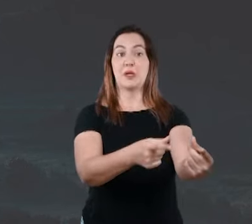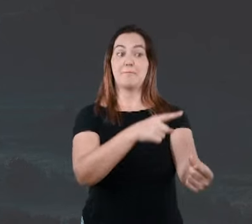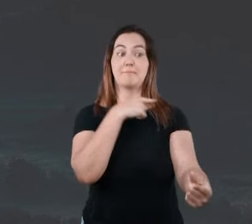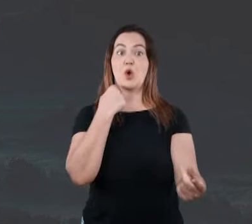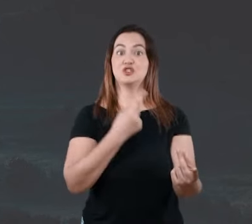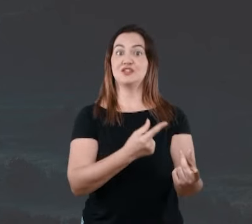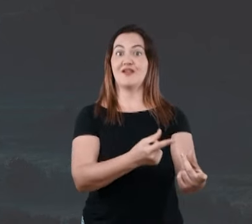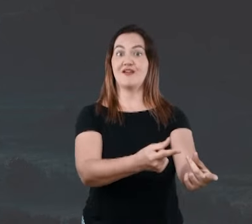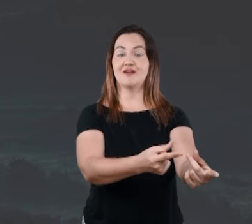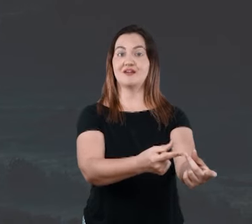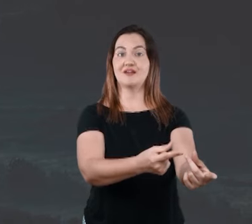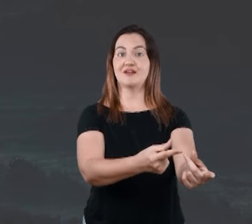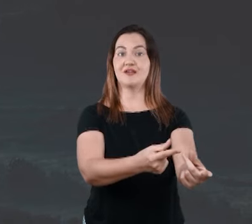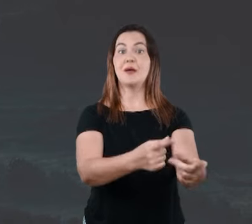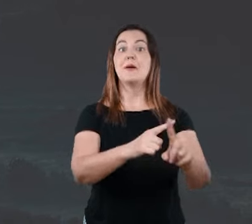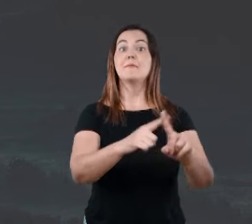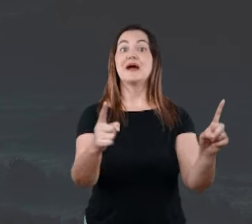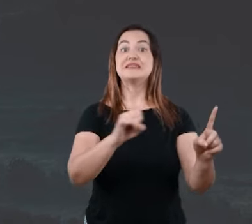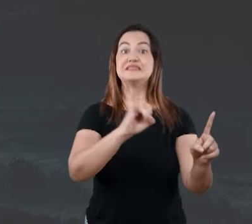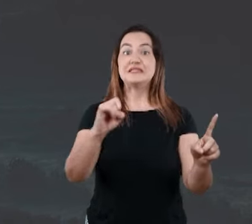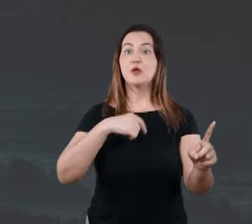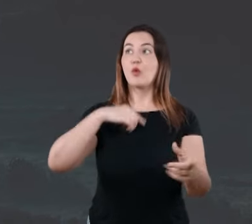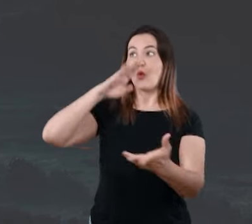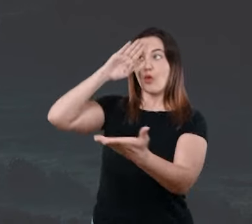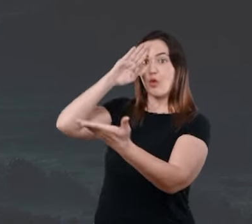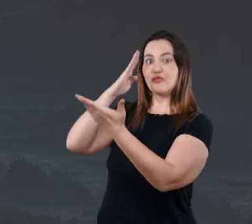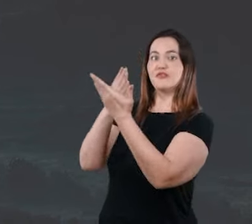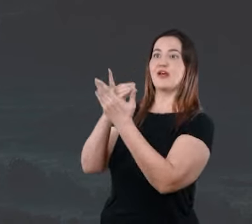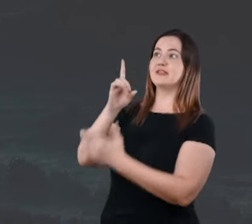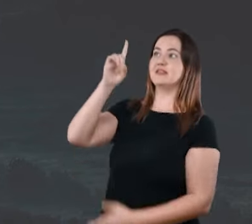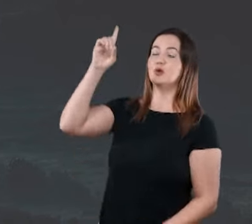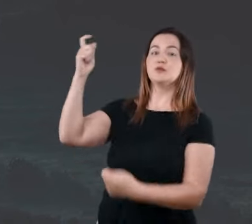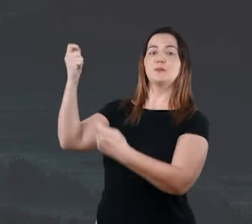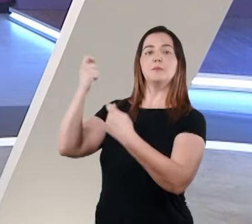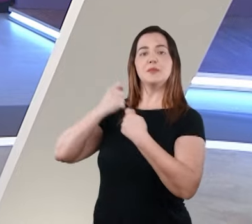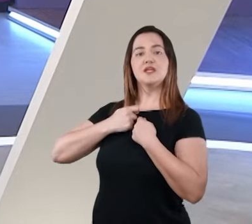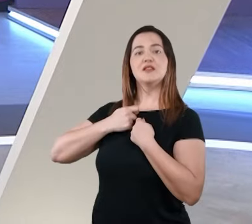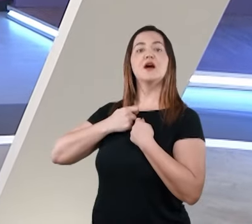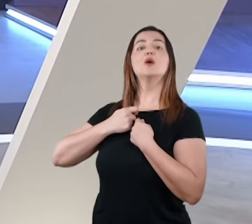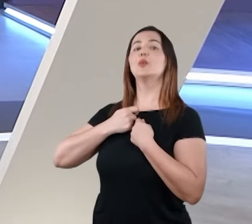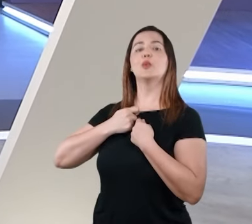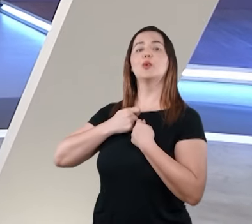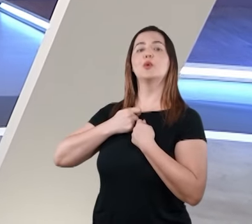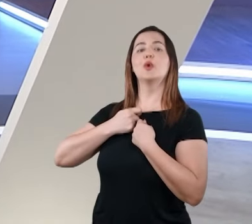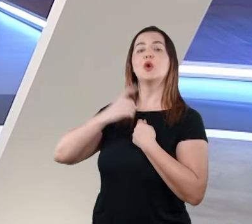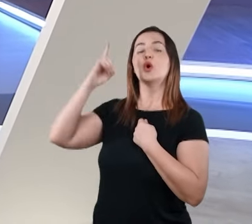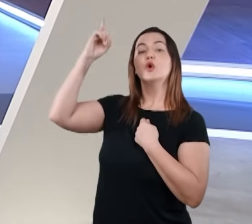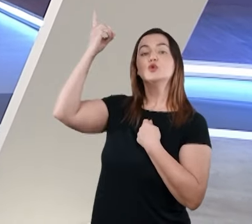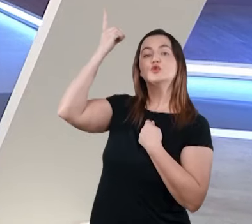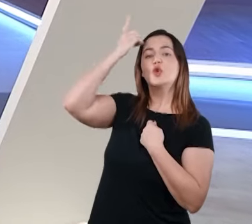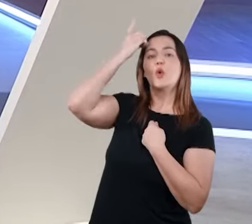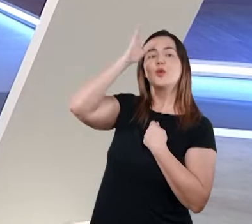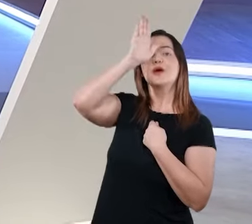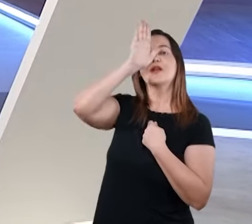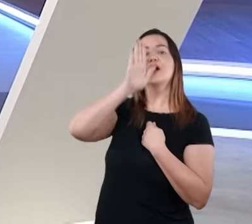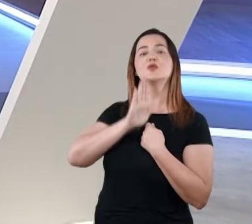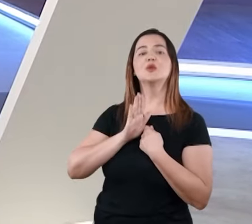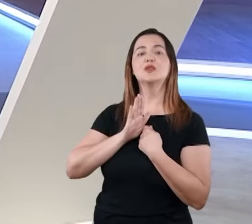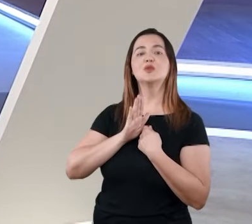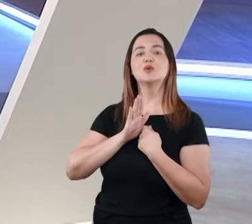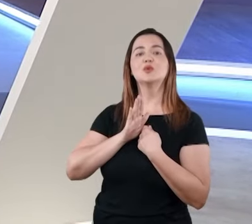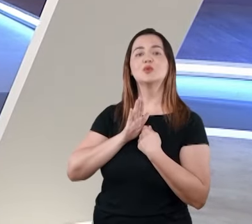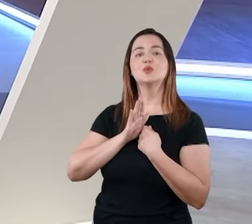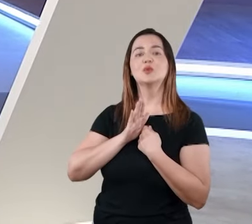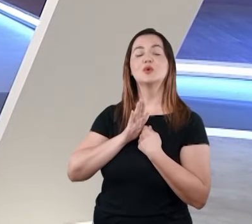eterna do ser humano por causa do dom gratuito de Deus que temos em Cristo Jesus, que morreu